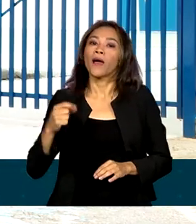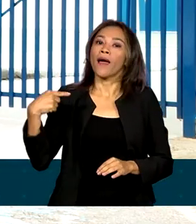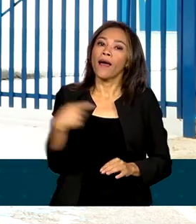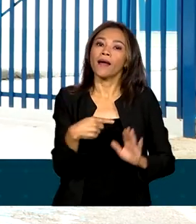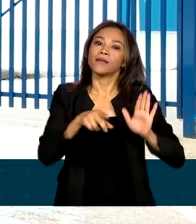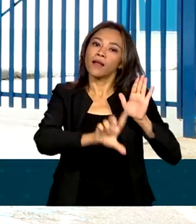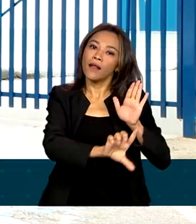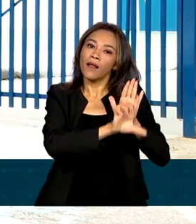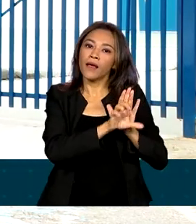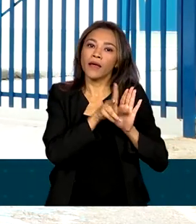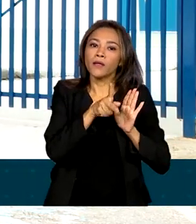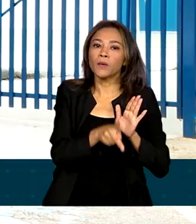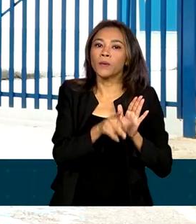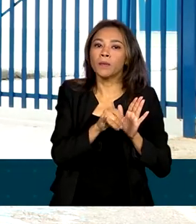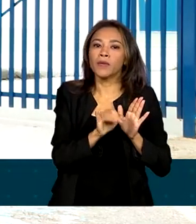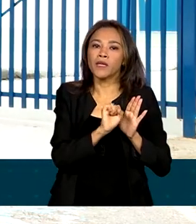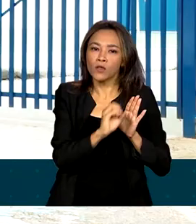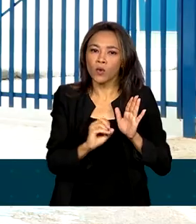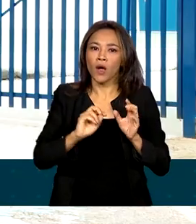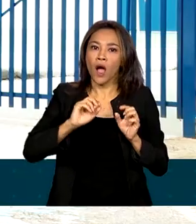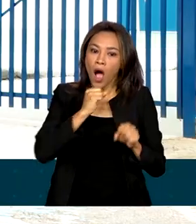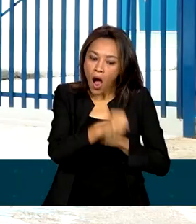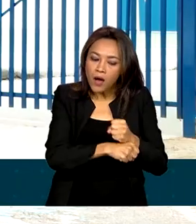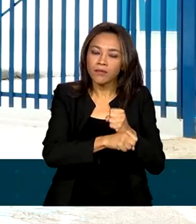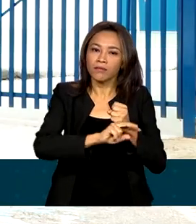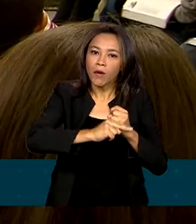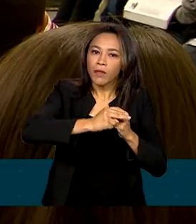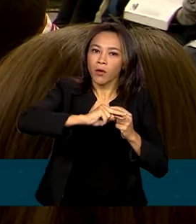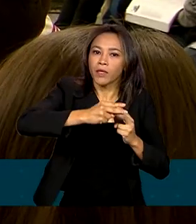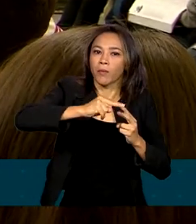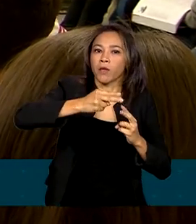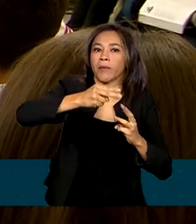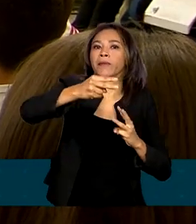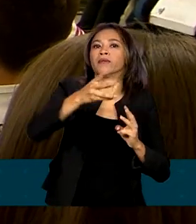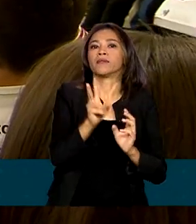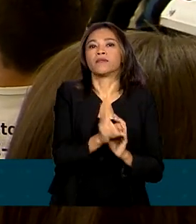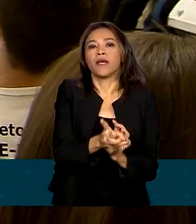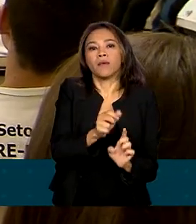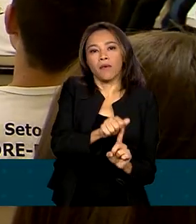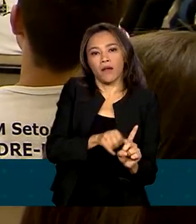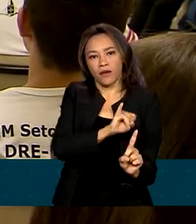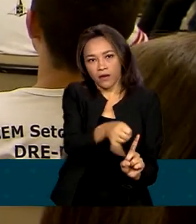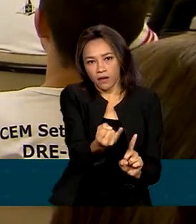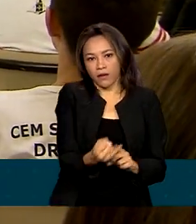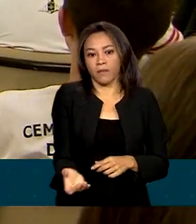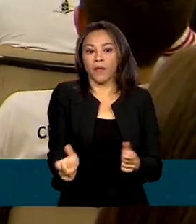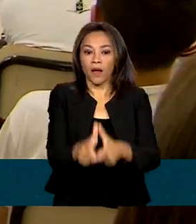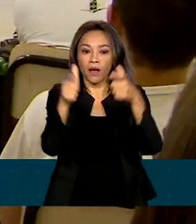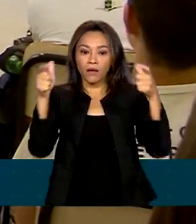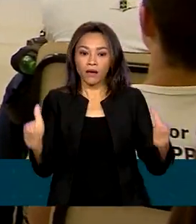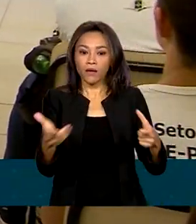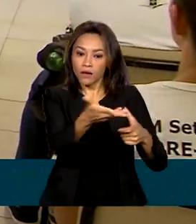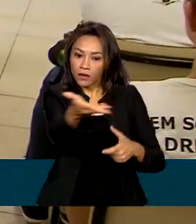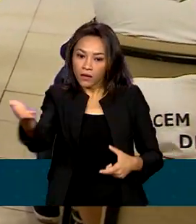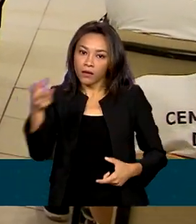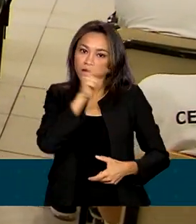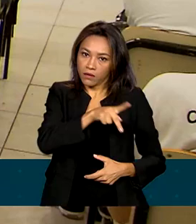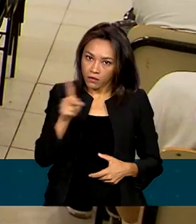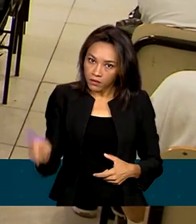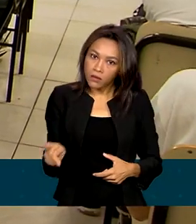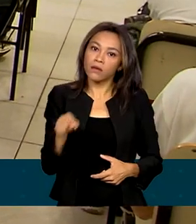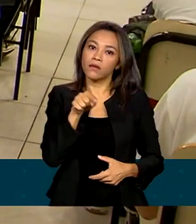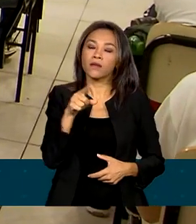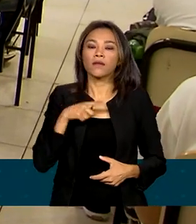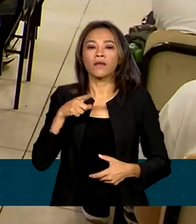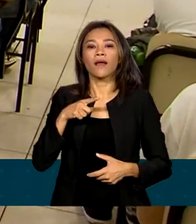estabelece reajustes anuais, sempre em janeiro. A maior parte dos professores da rede básica de ensino é ligada